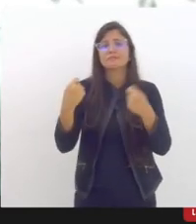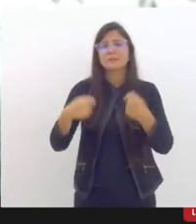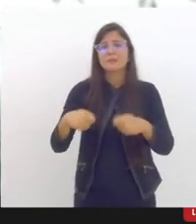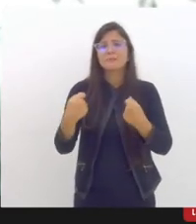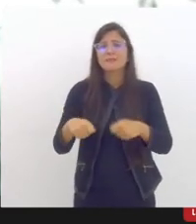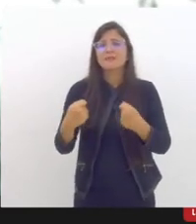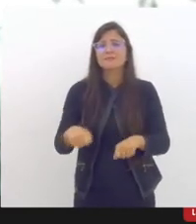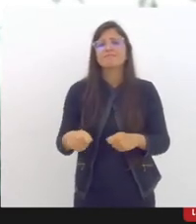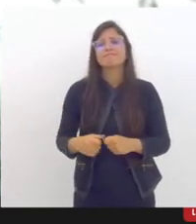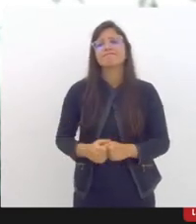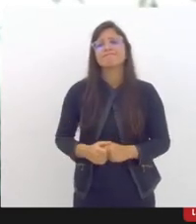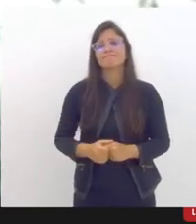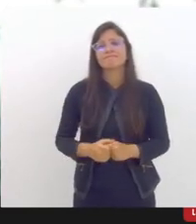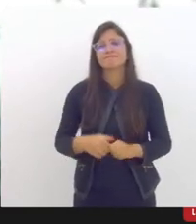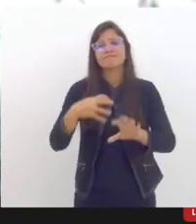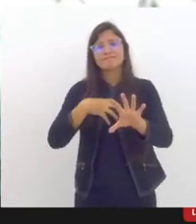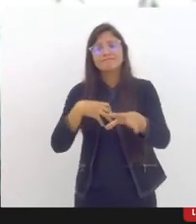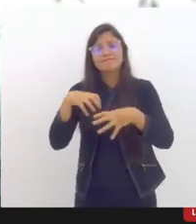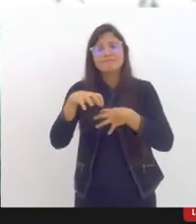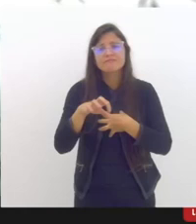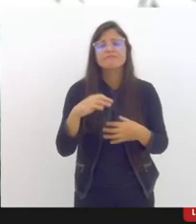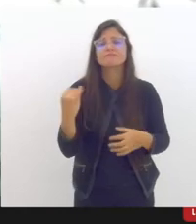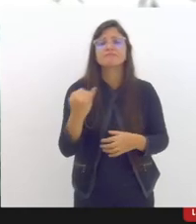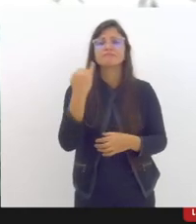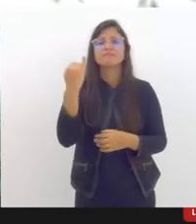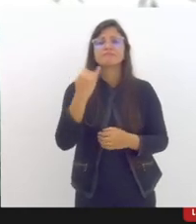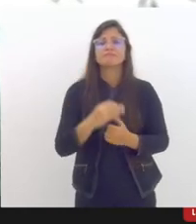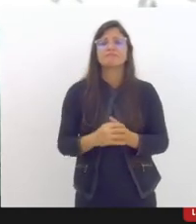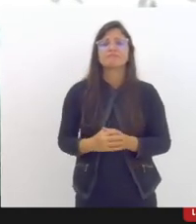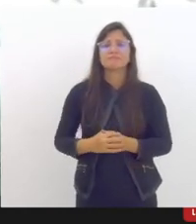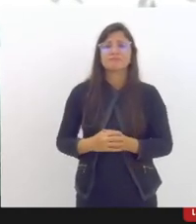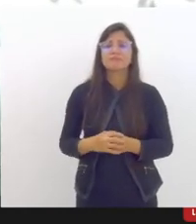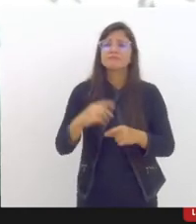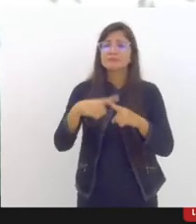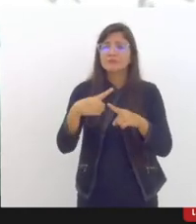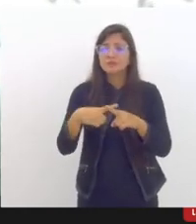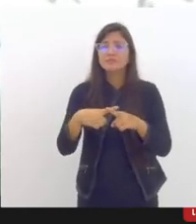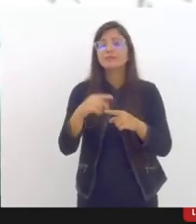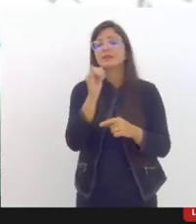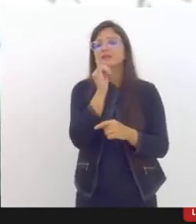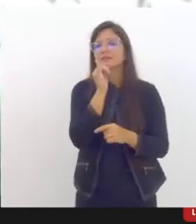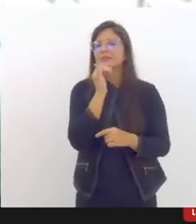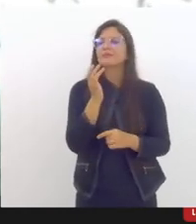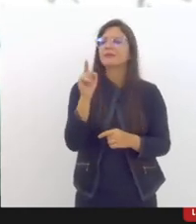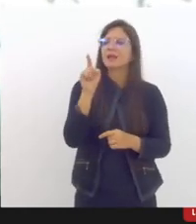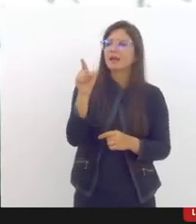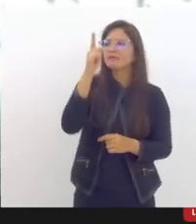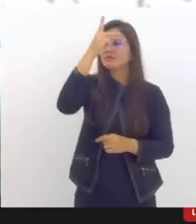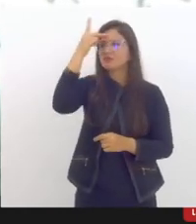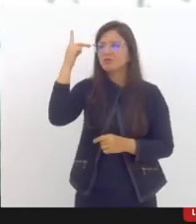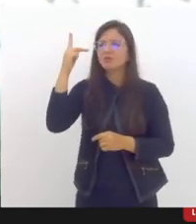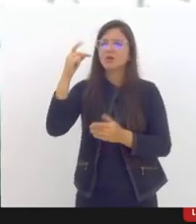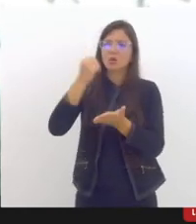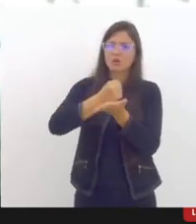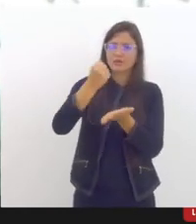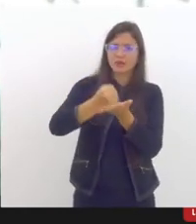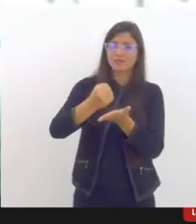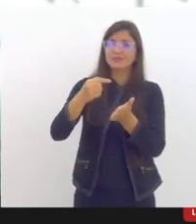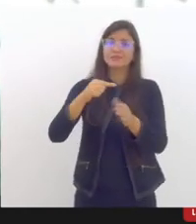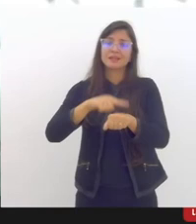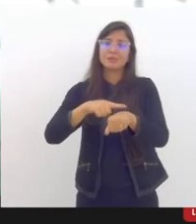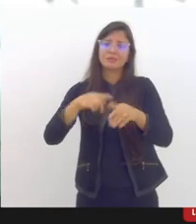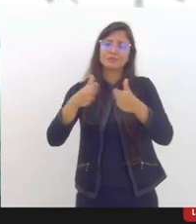qualitativo e temporal dessa experiência visto que se trata de contratação temporária e cujo balizamento das condições